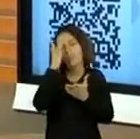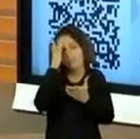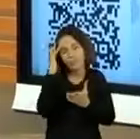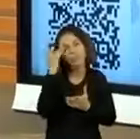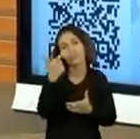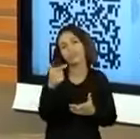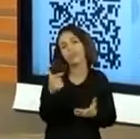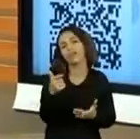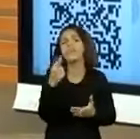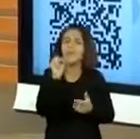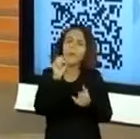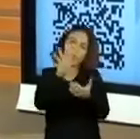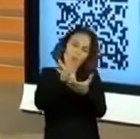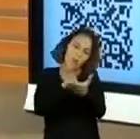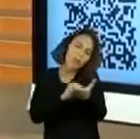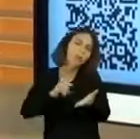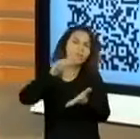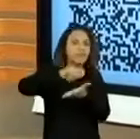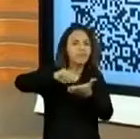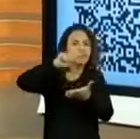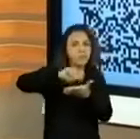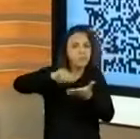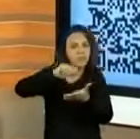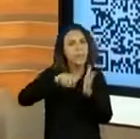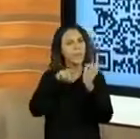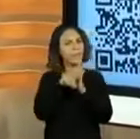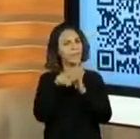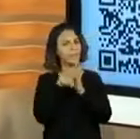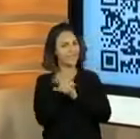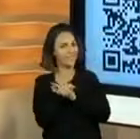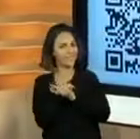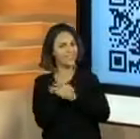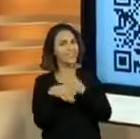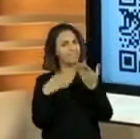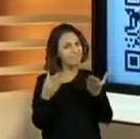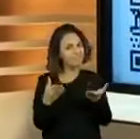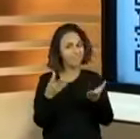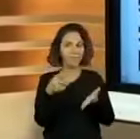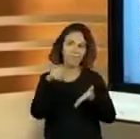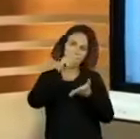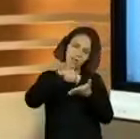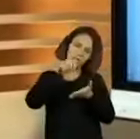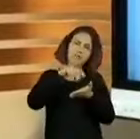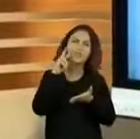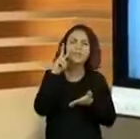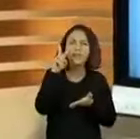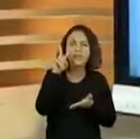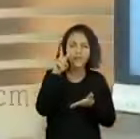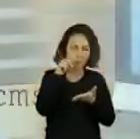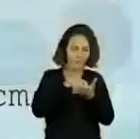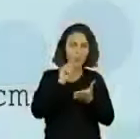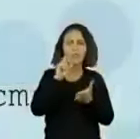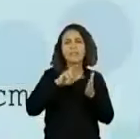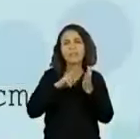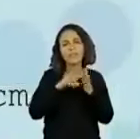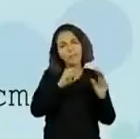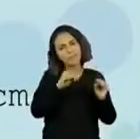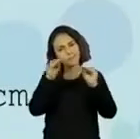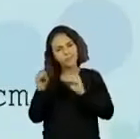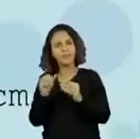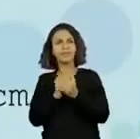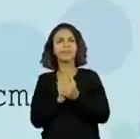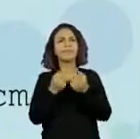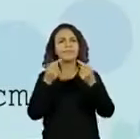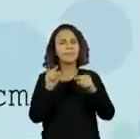Copia essas perguntas. Fica tranquilo, de maneira bem tranquila. Olha só como é bem pontual. Vai lá e escreve na manha do gato. O que é migração? Escreve na manha do